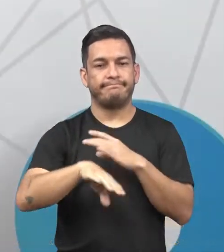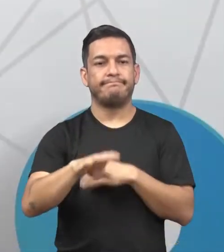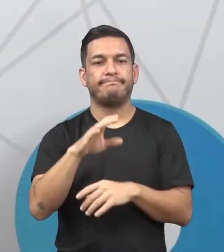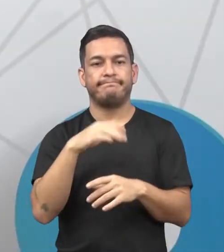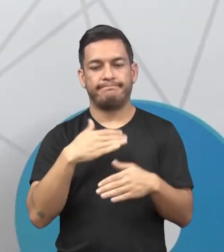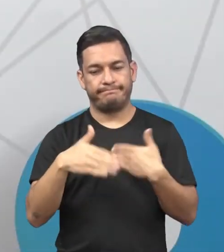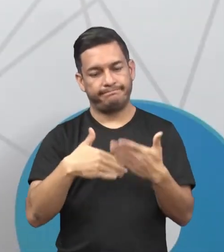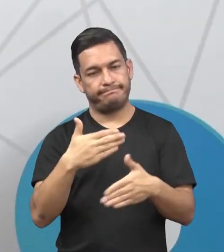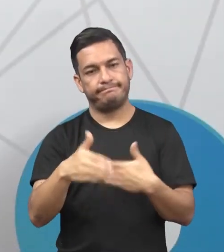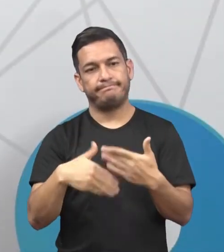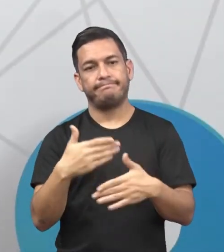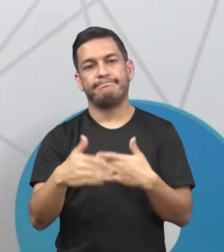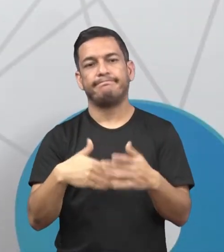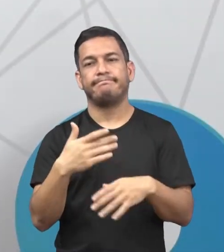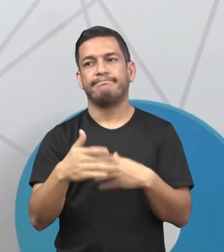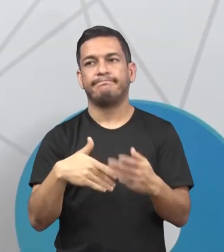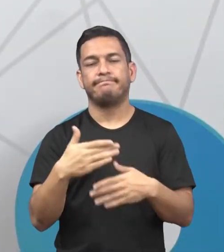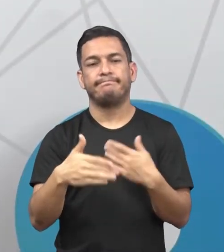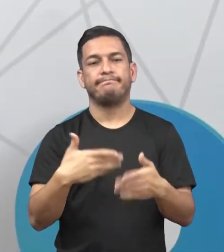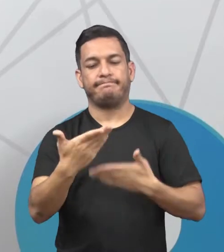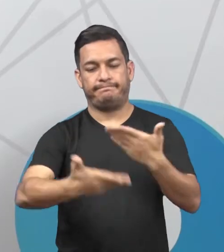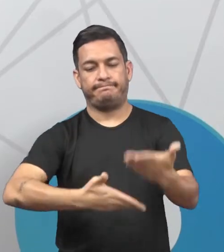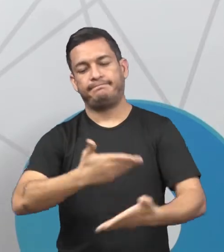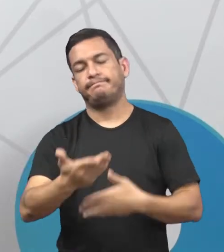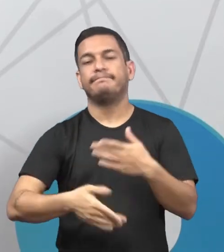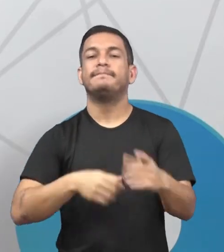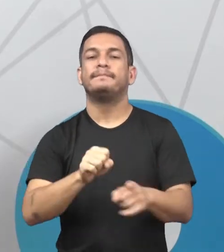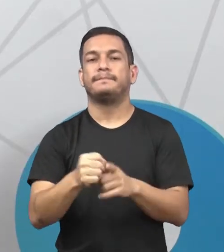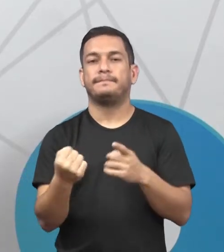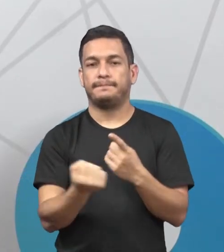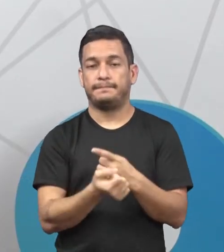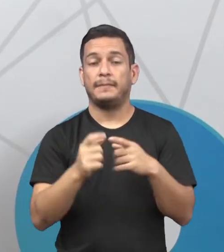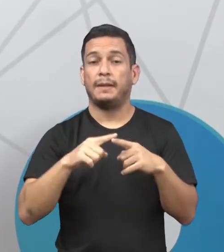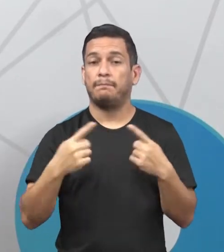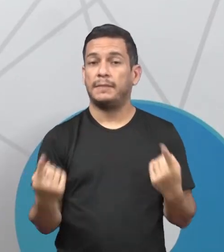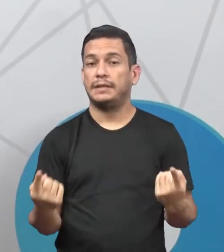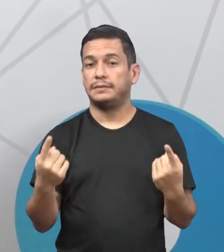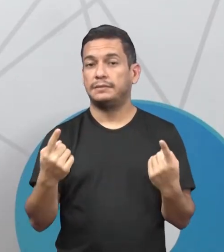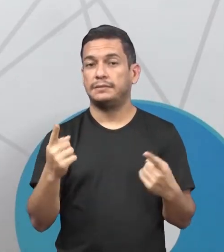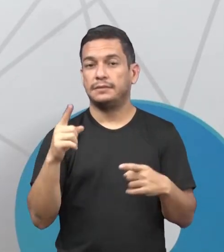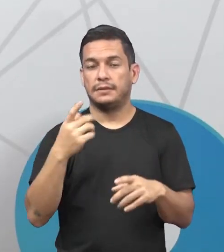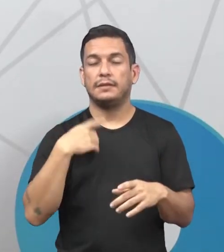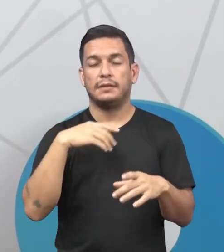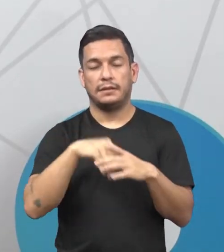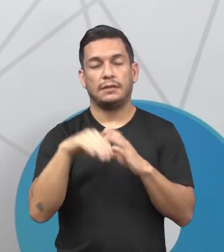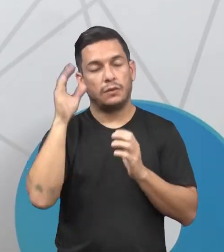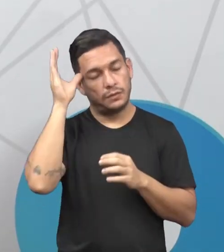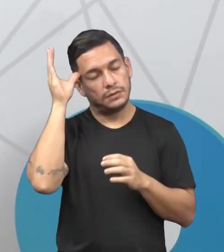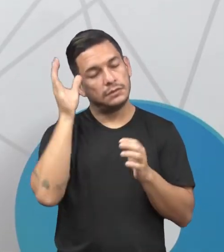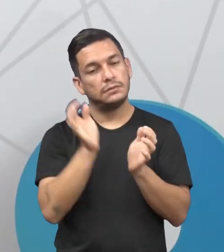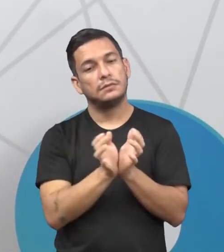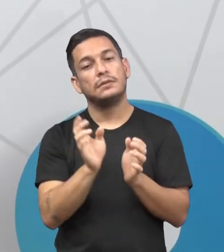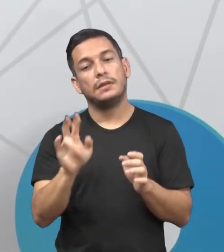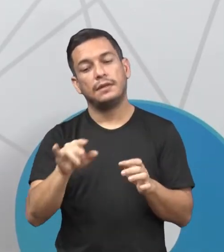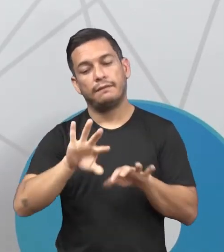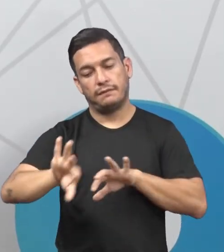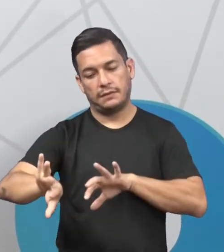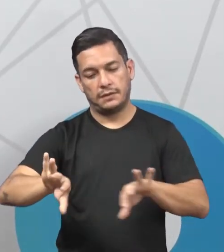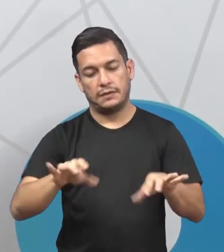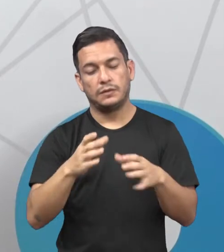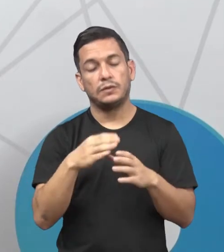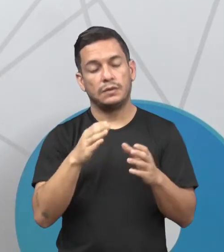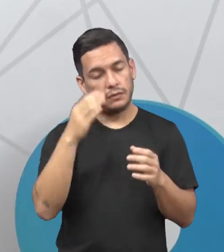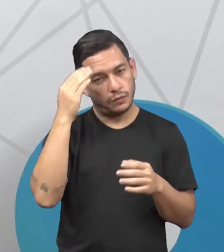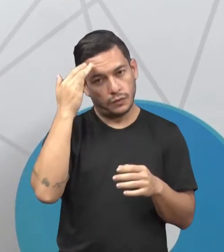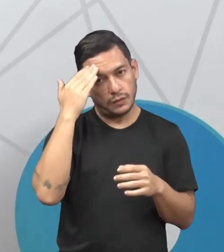todo o nosso processo de relações sociais. Só que dentro dessa consciência coletiva, ele divide o nosso